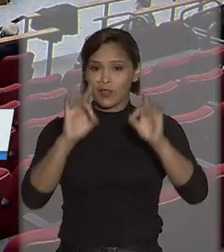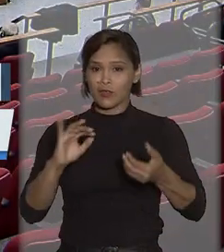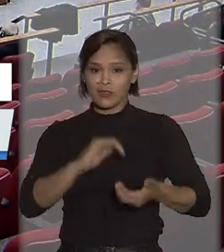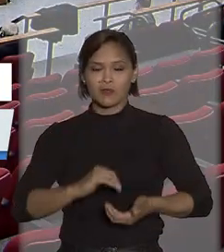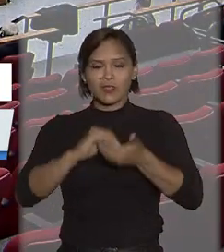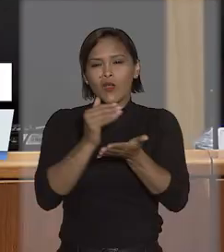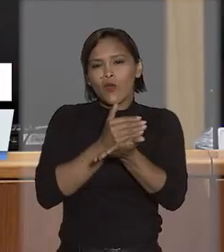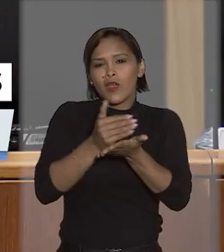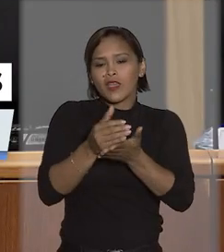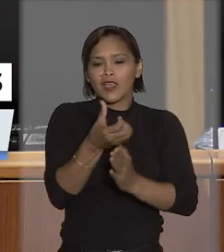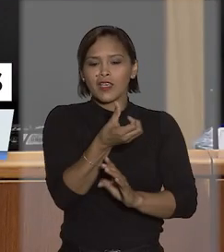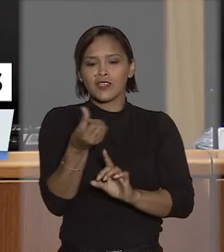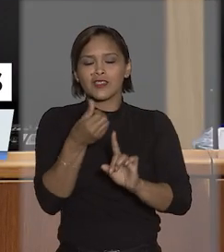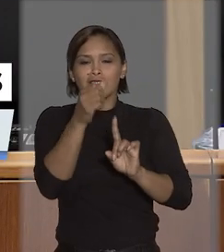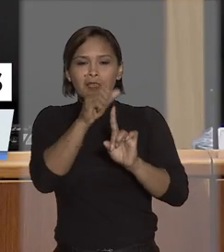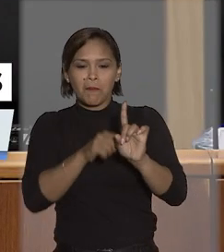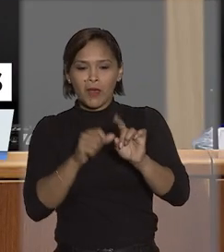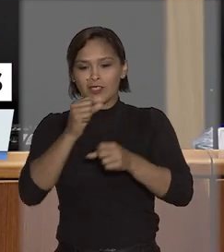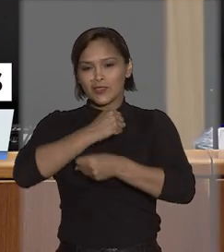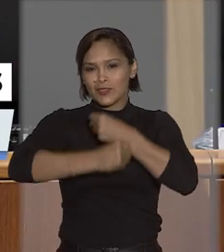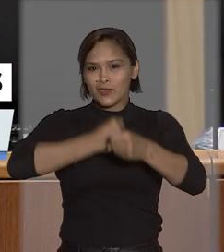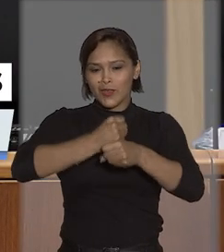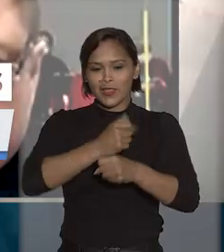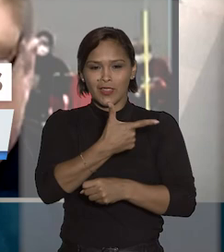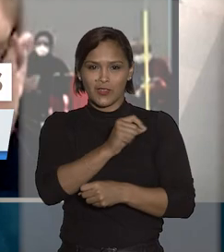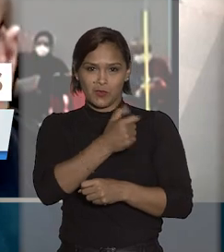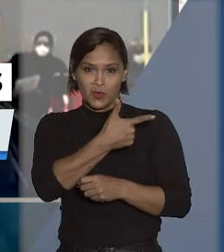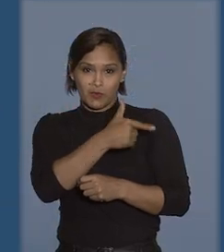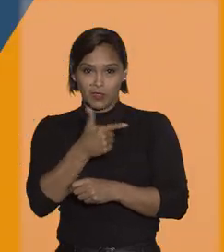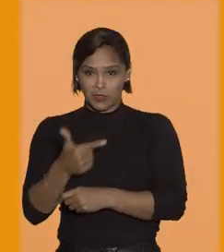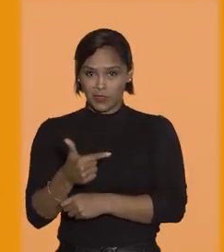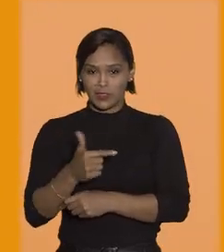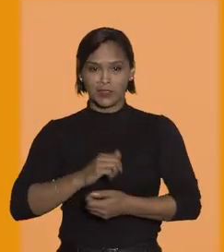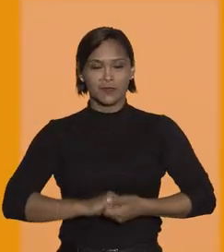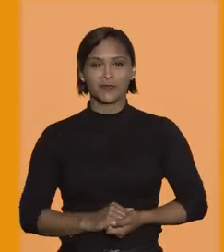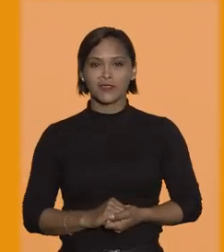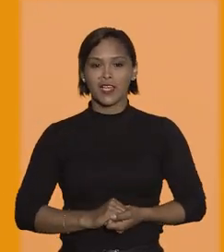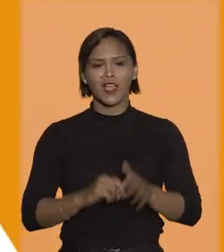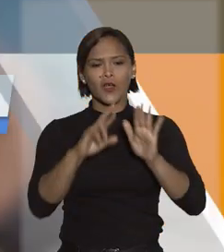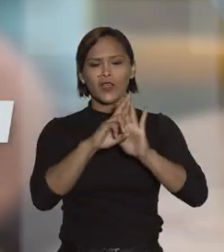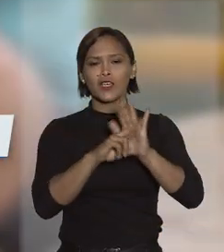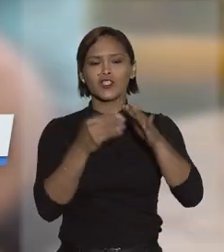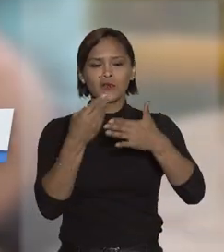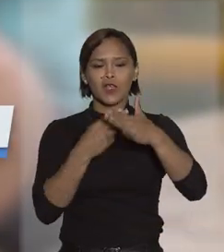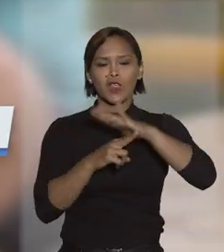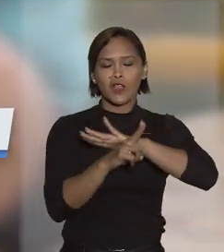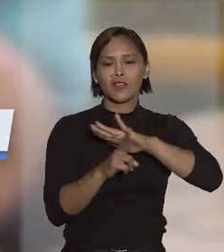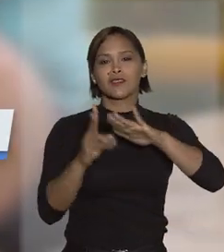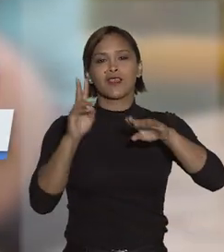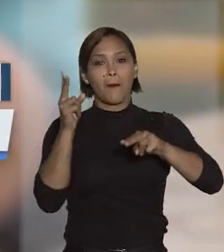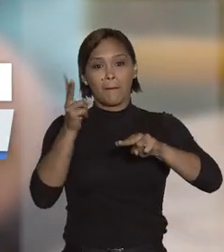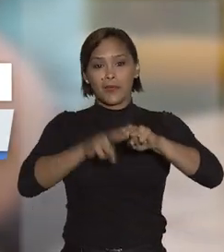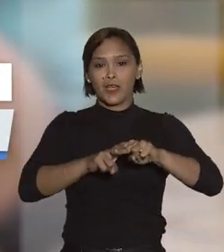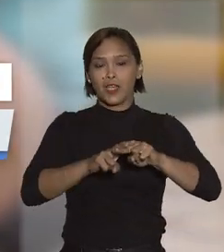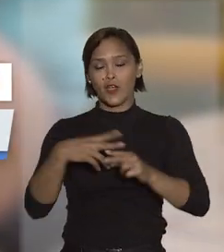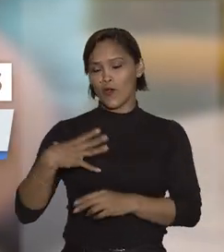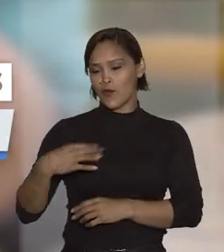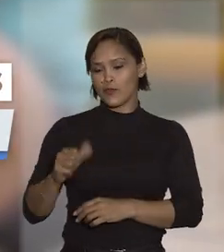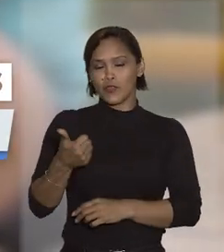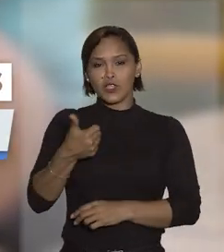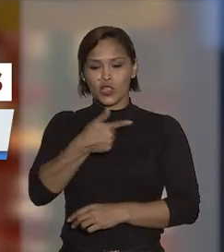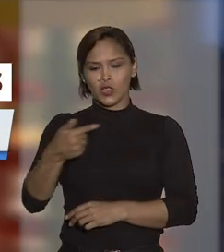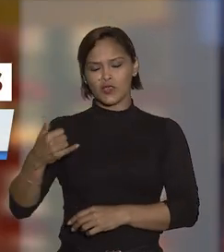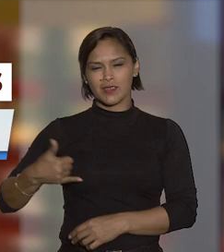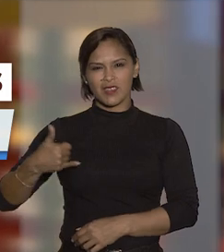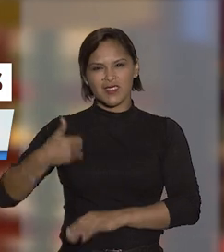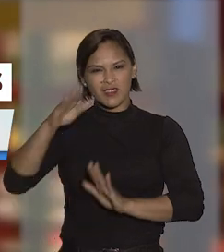Especial da início ao segundo semestre forense do STJ. Regime domiciliar para presa com filho menor de